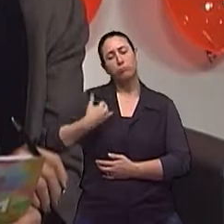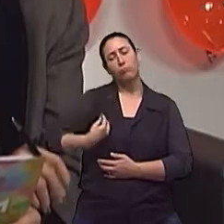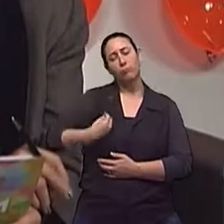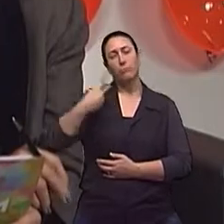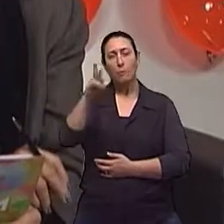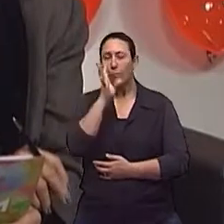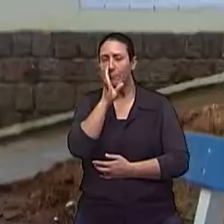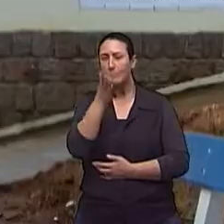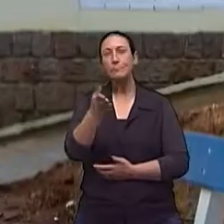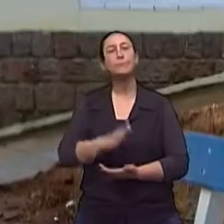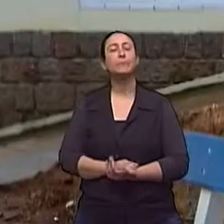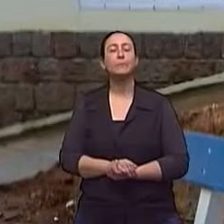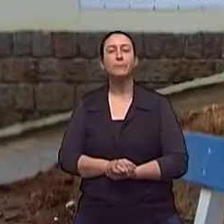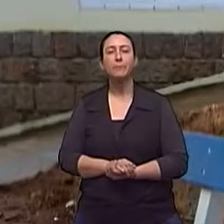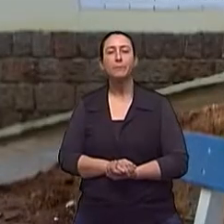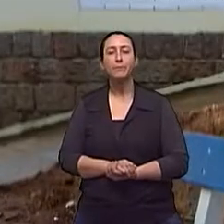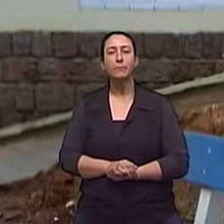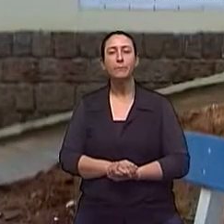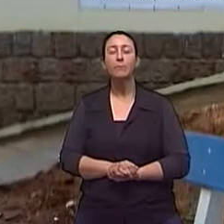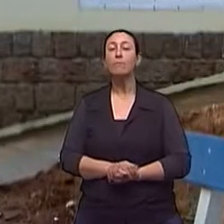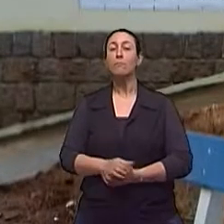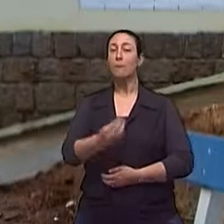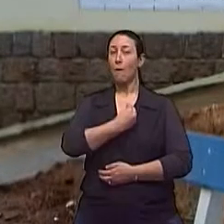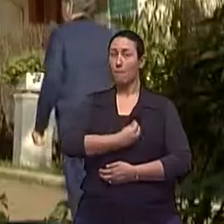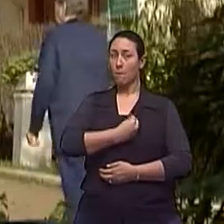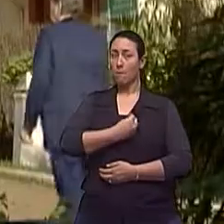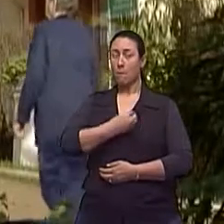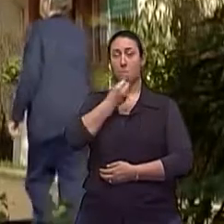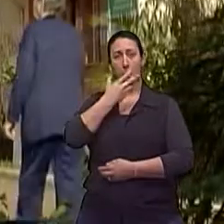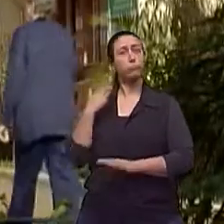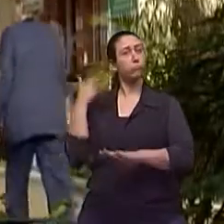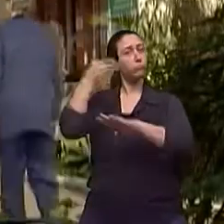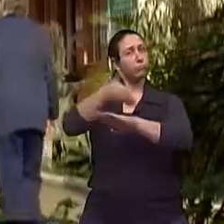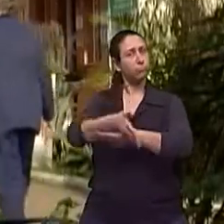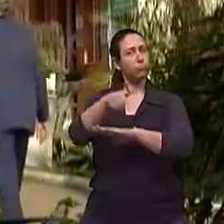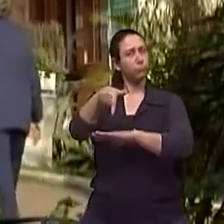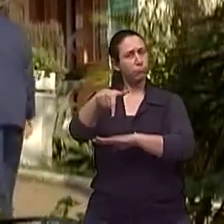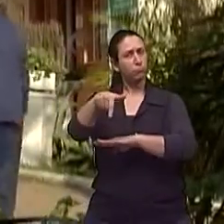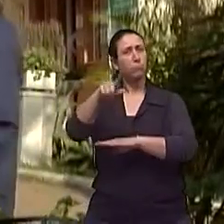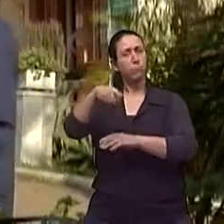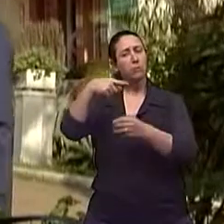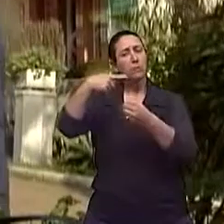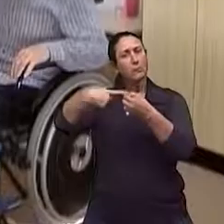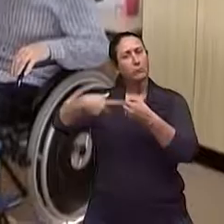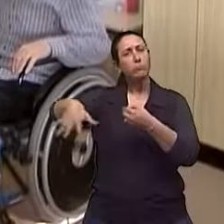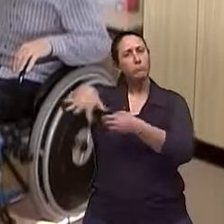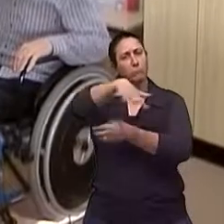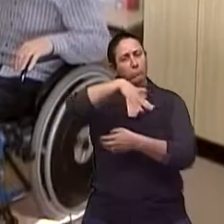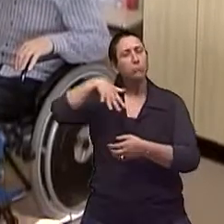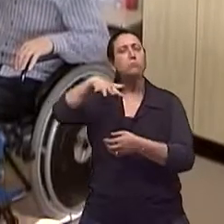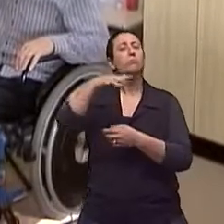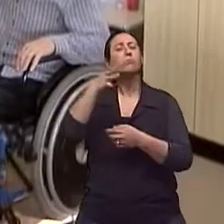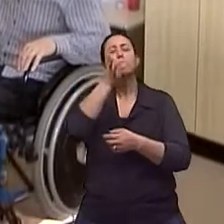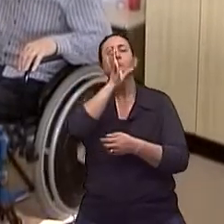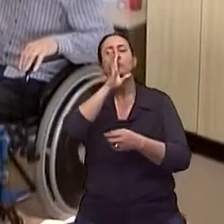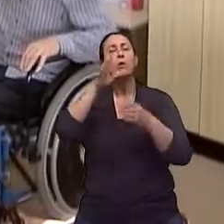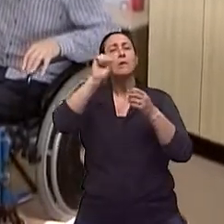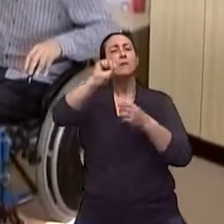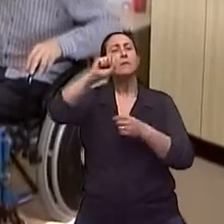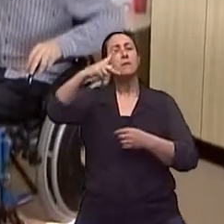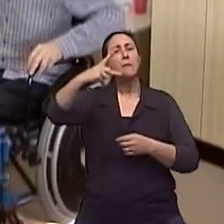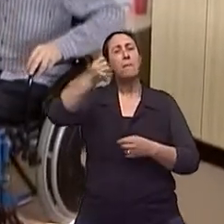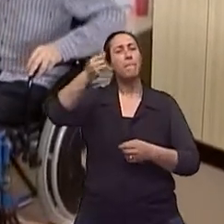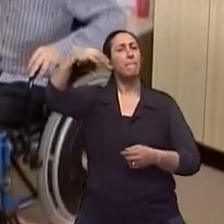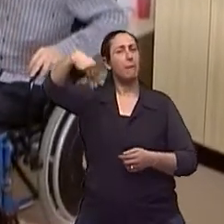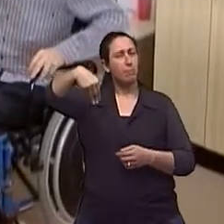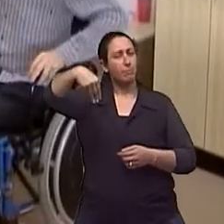Vamos lá, gente? O Viva Bem veio à SPAM, Sociedade Porto Alegrense de Auxílio aos Necessitados. Conhecer a história do